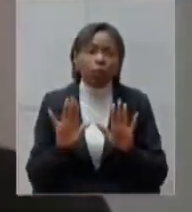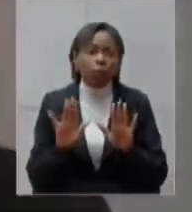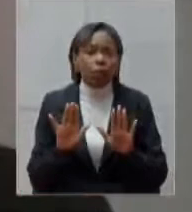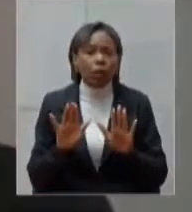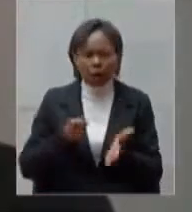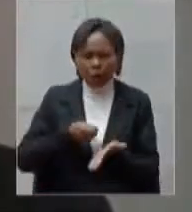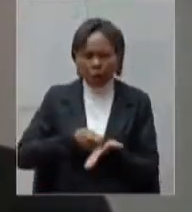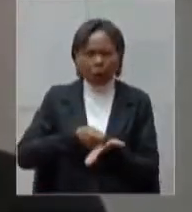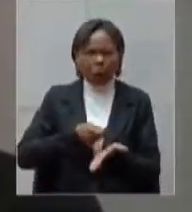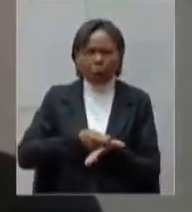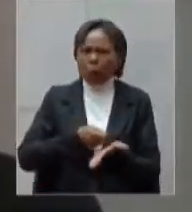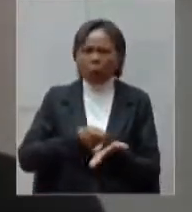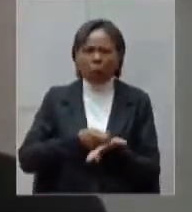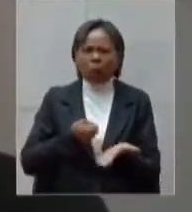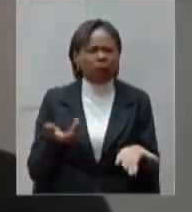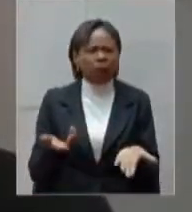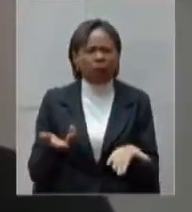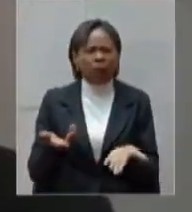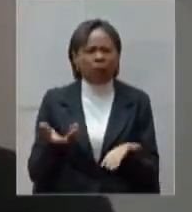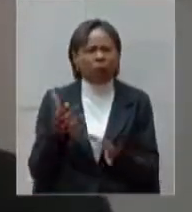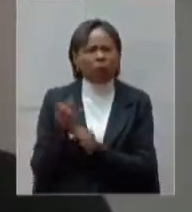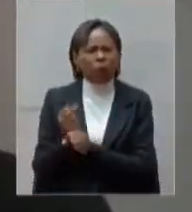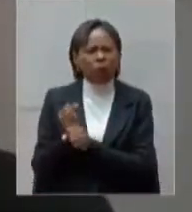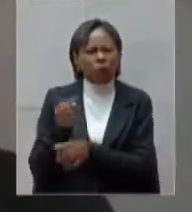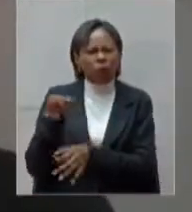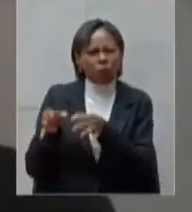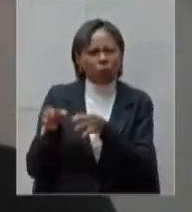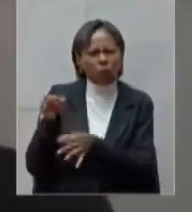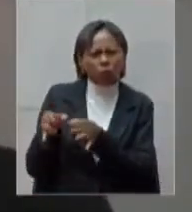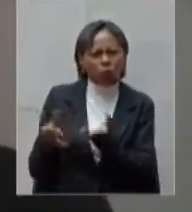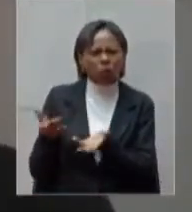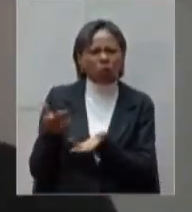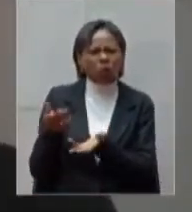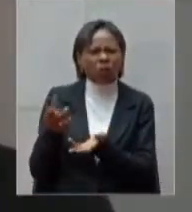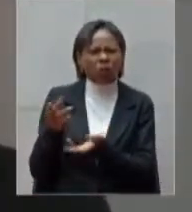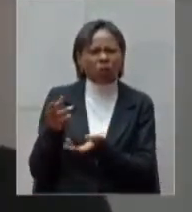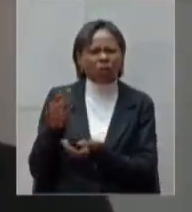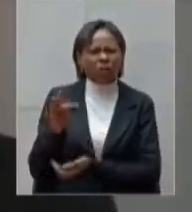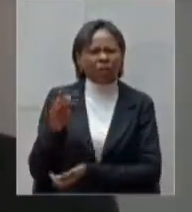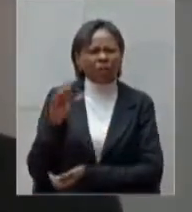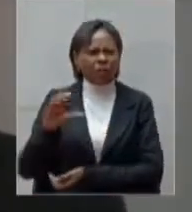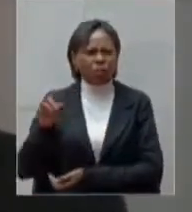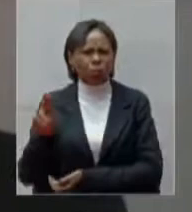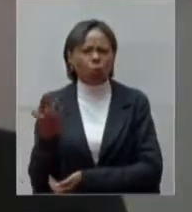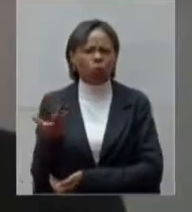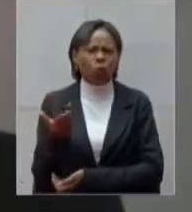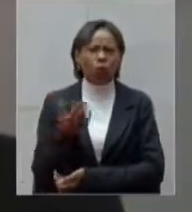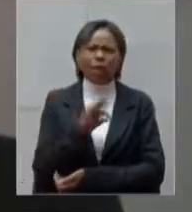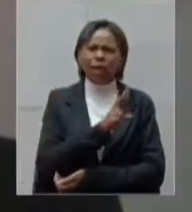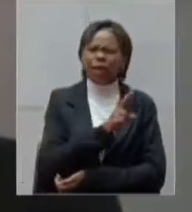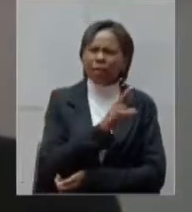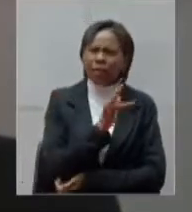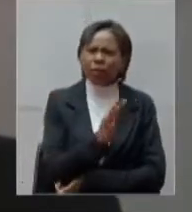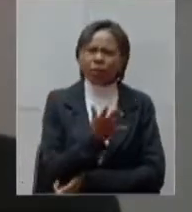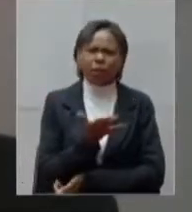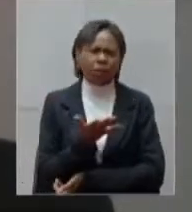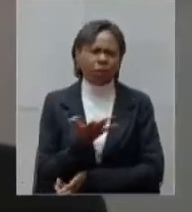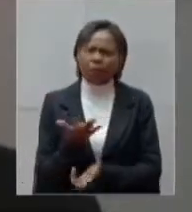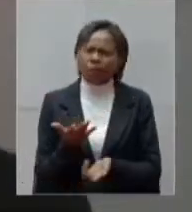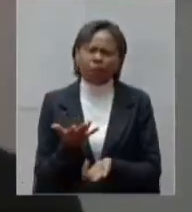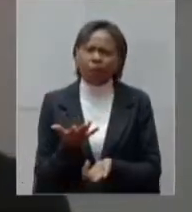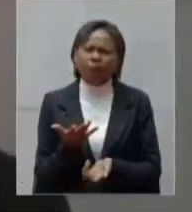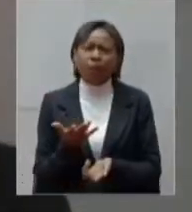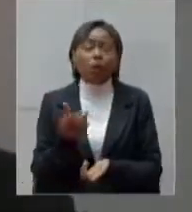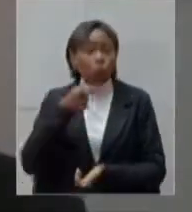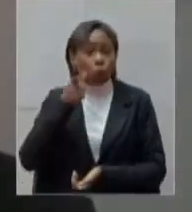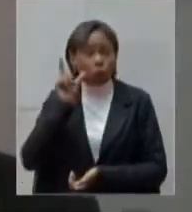cobranças dos tribunais de conta da União Tribunal de Conta do Estado Receita Federal por exemplo eu tive ontem o